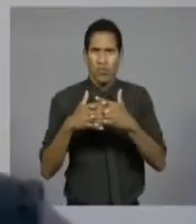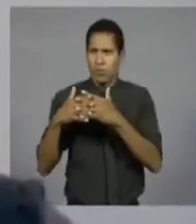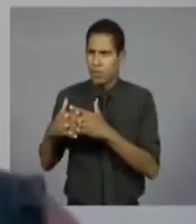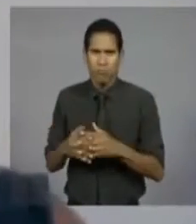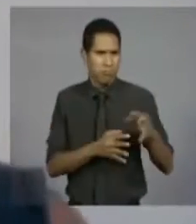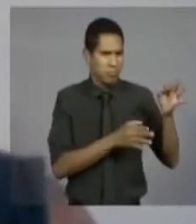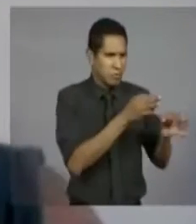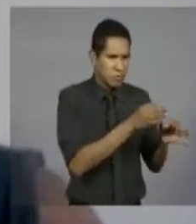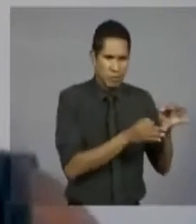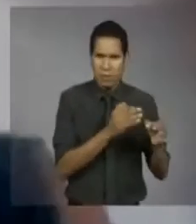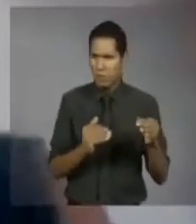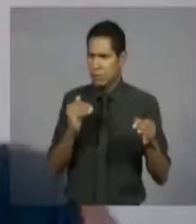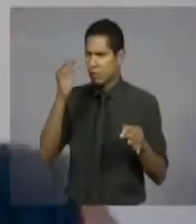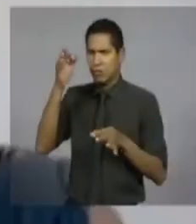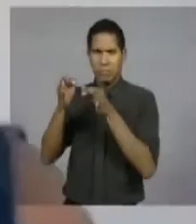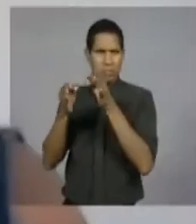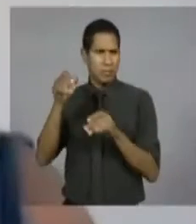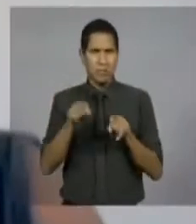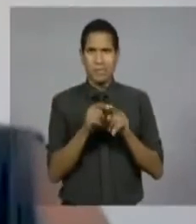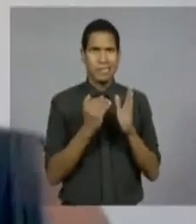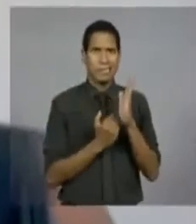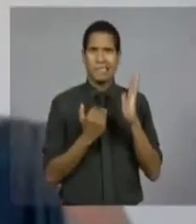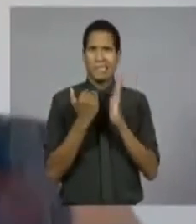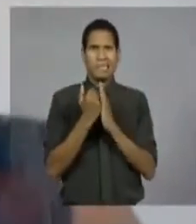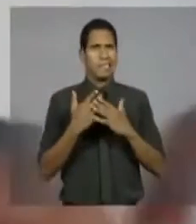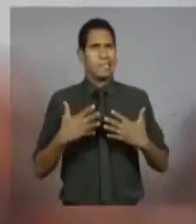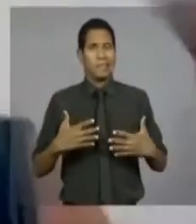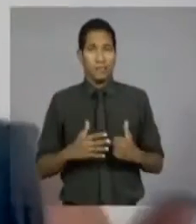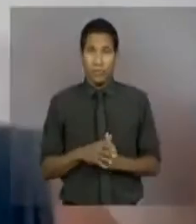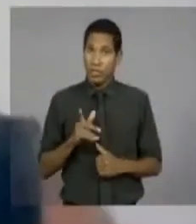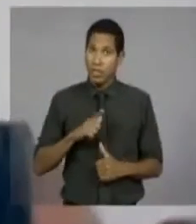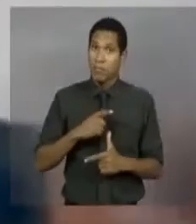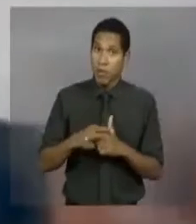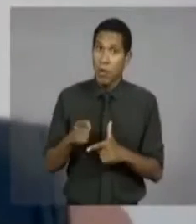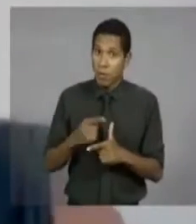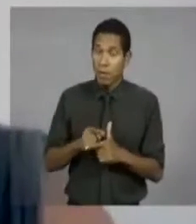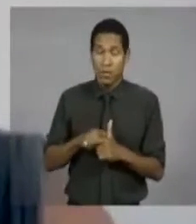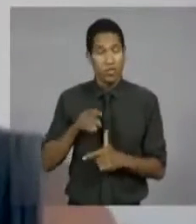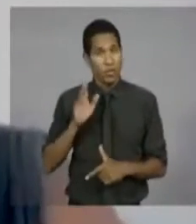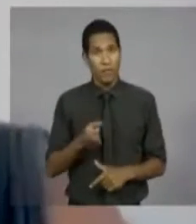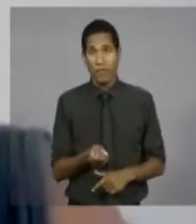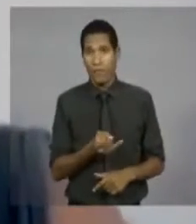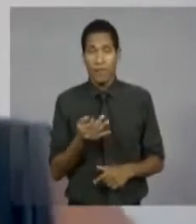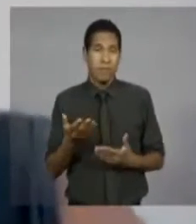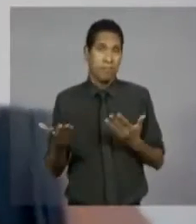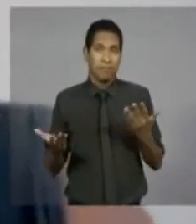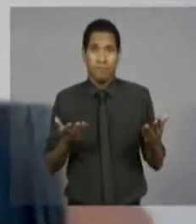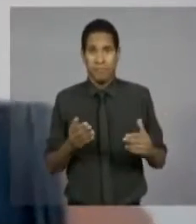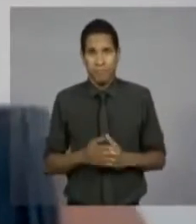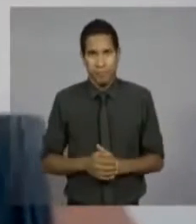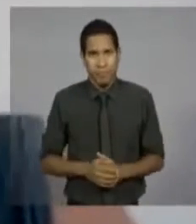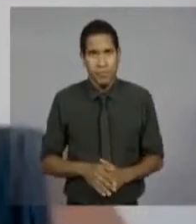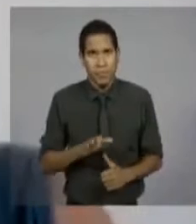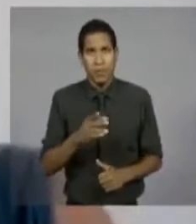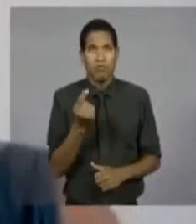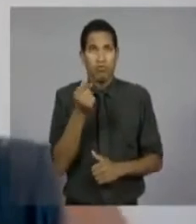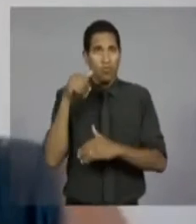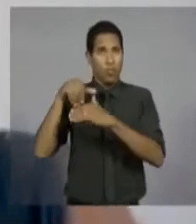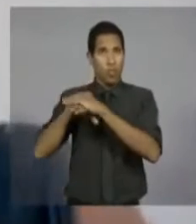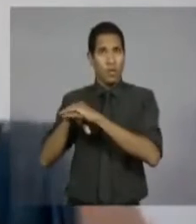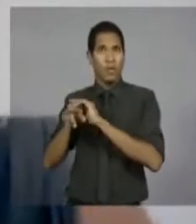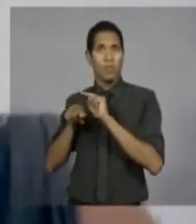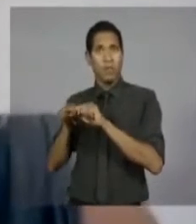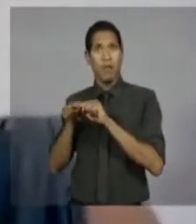exagerada. Já temos problemas com isso cotidianamente, mas, enfim. Então, o dinheiro ficou parado